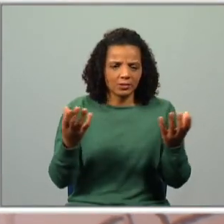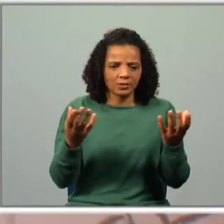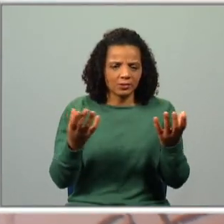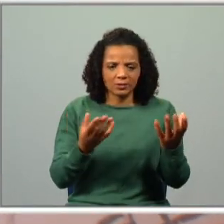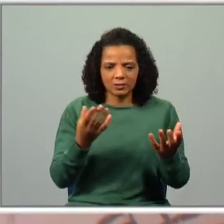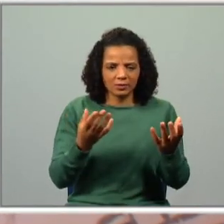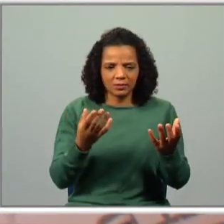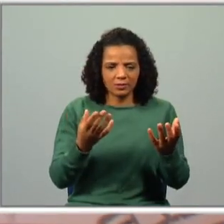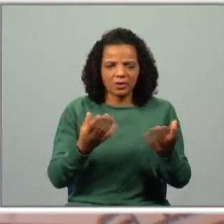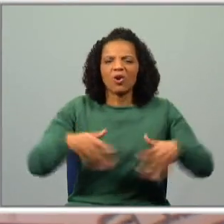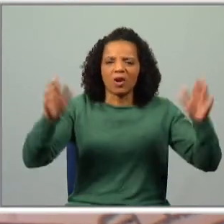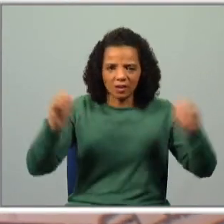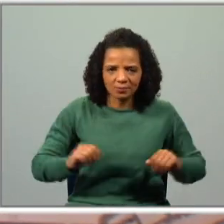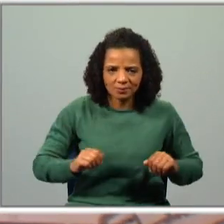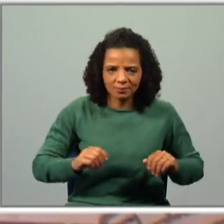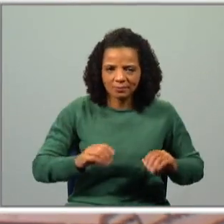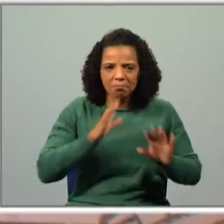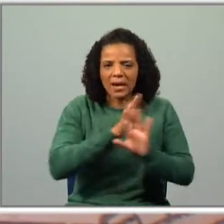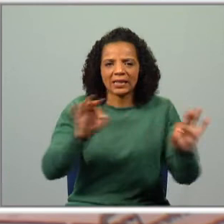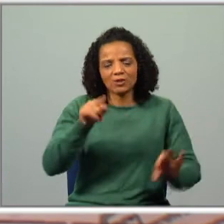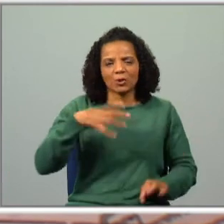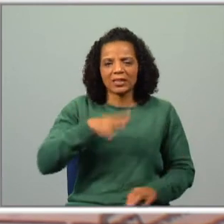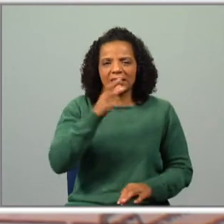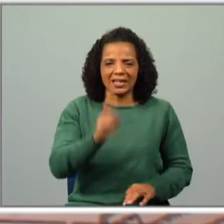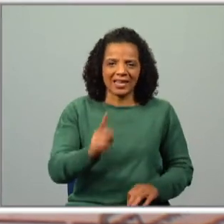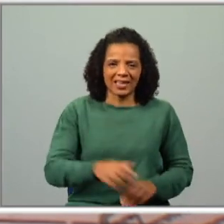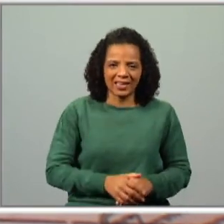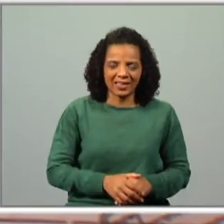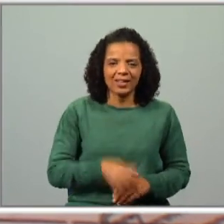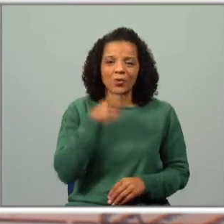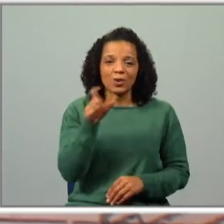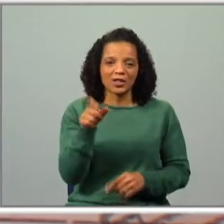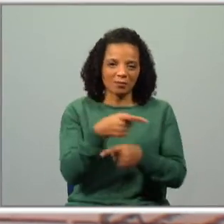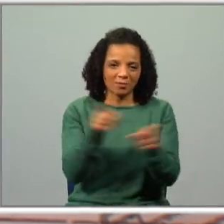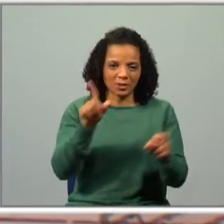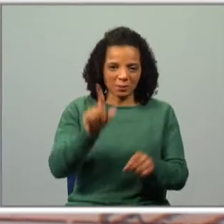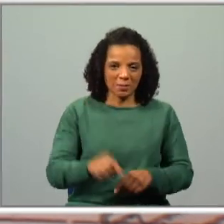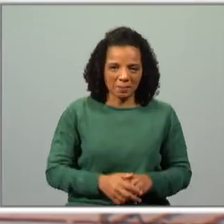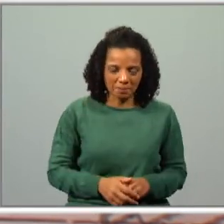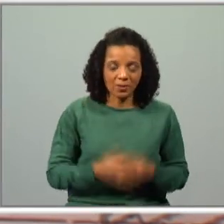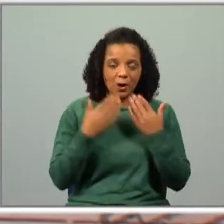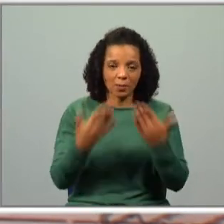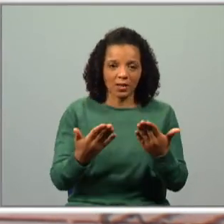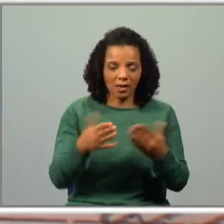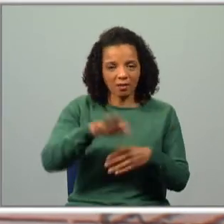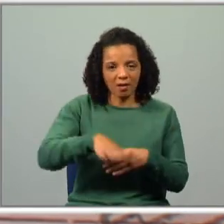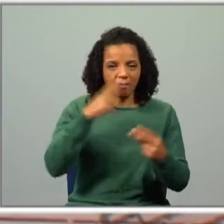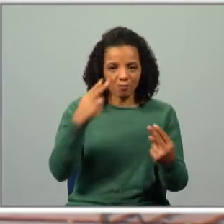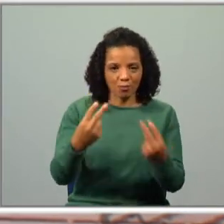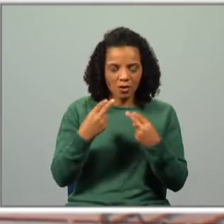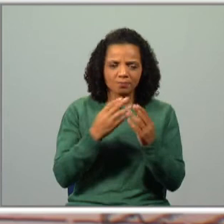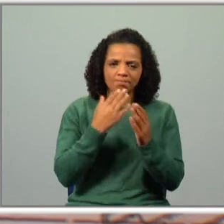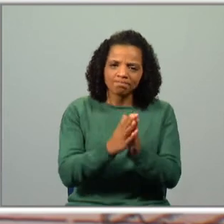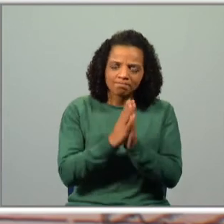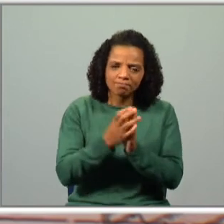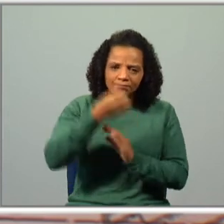Muito... Olhem, tiveram magníficos. Era isso que eu vos queria dizer. E segue aqui um adjetivo para vocês. Obrigado por terem estado desse lado. Por favor,